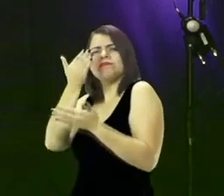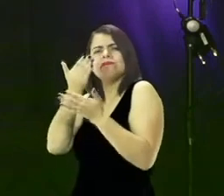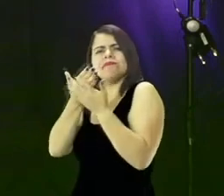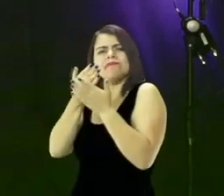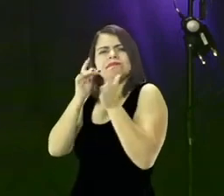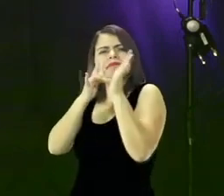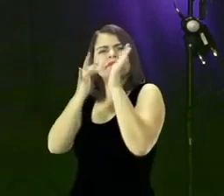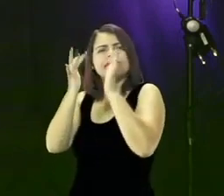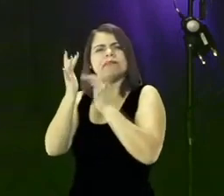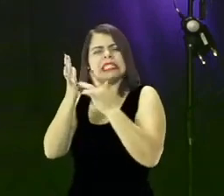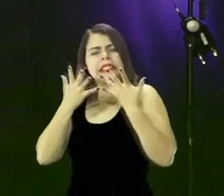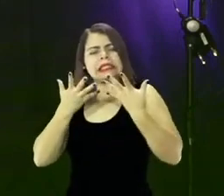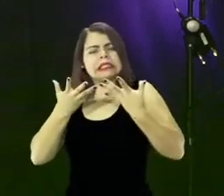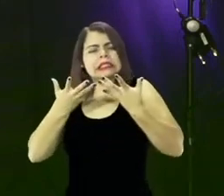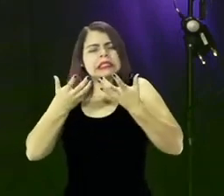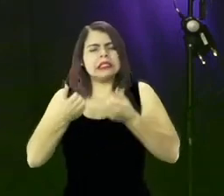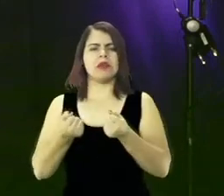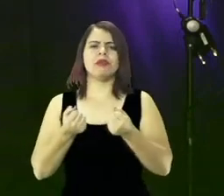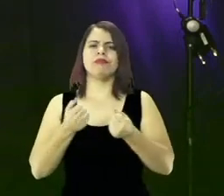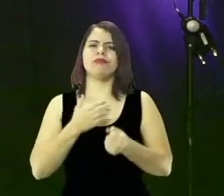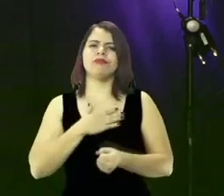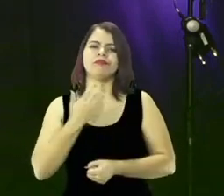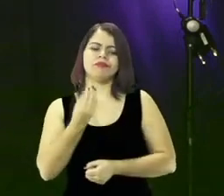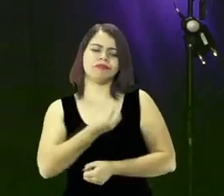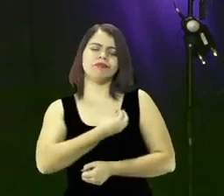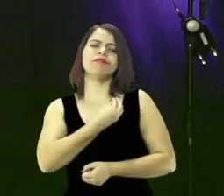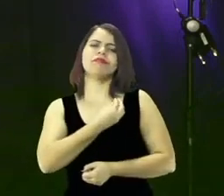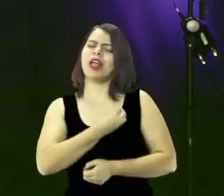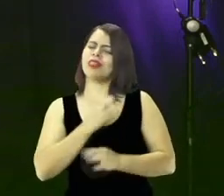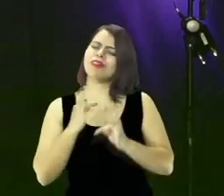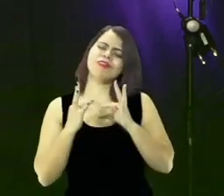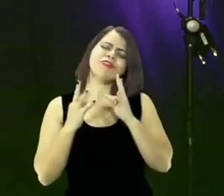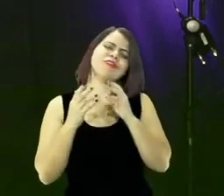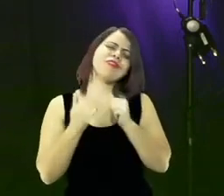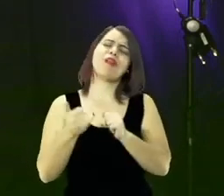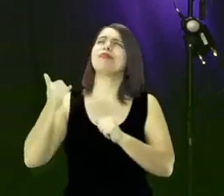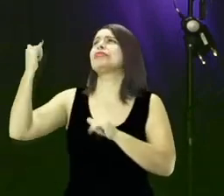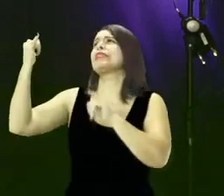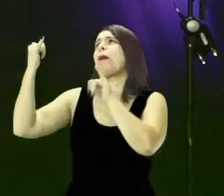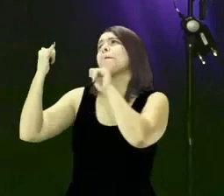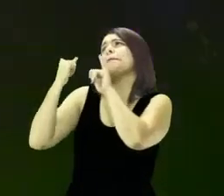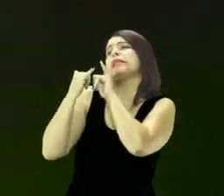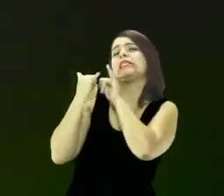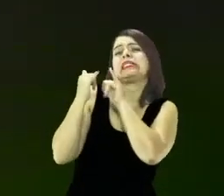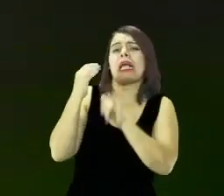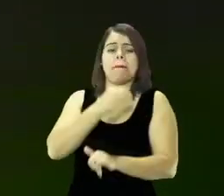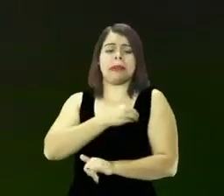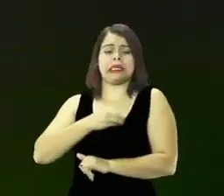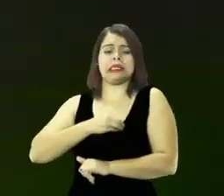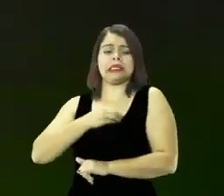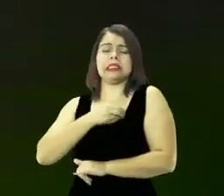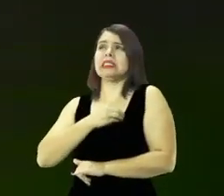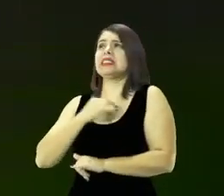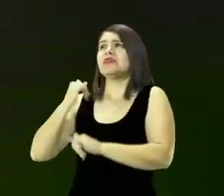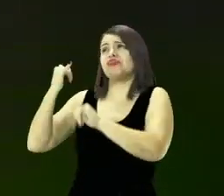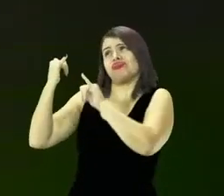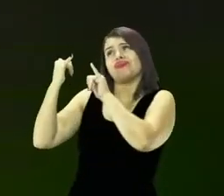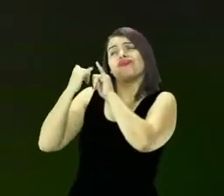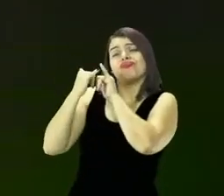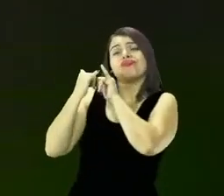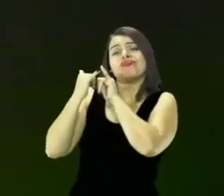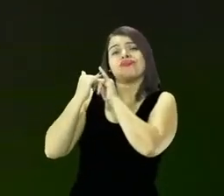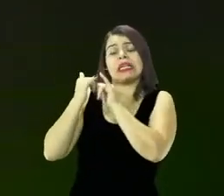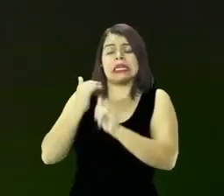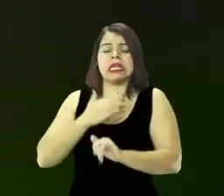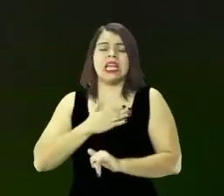diga e eu recebo em minha vida todo o perdão dos meus pecados e diga eu